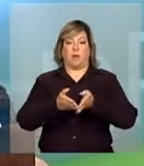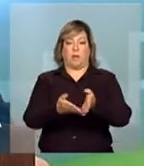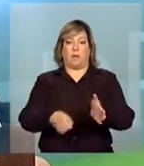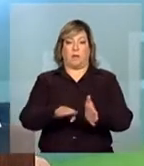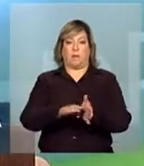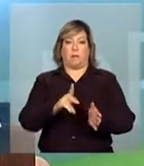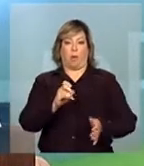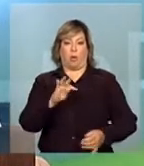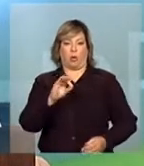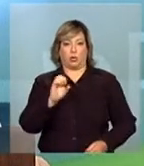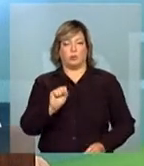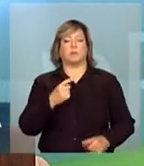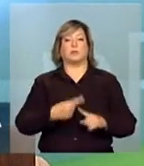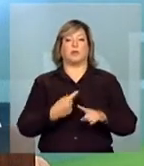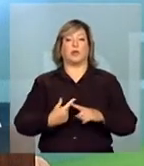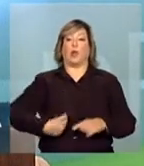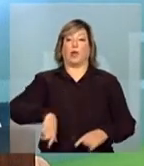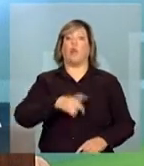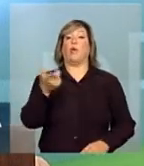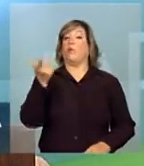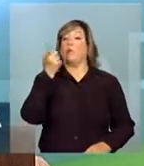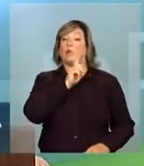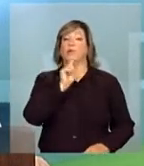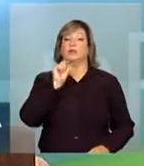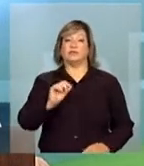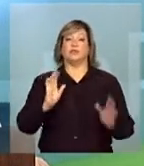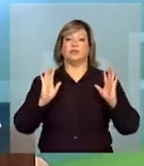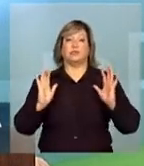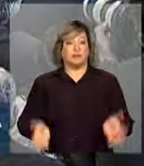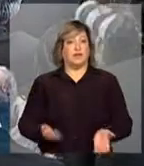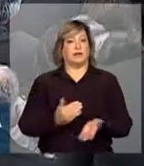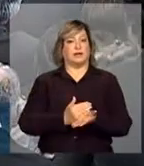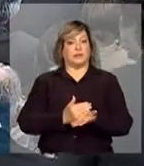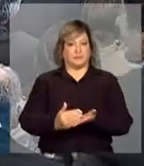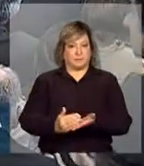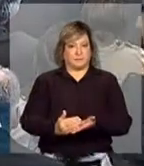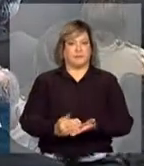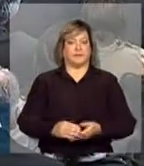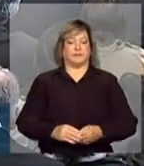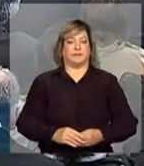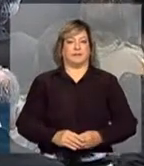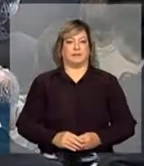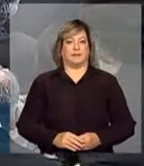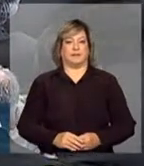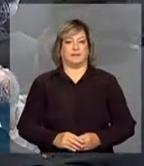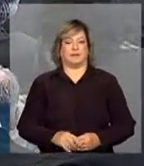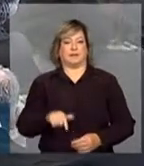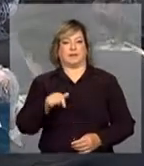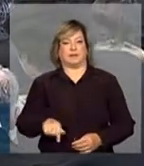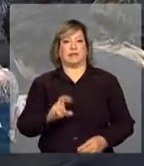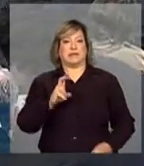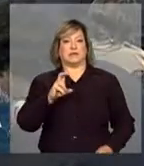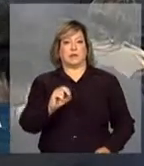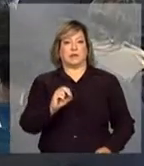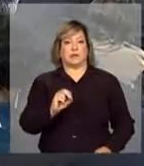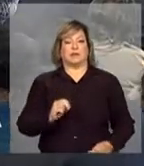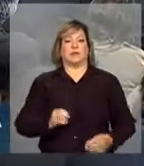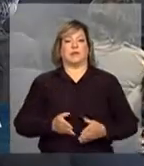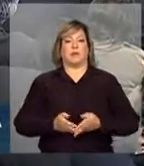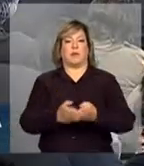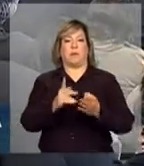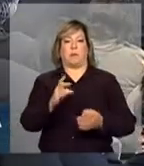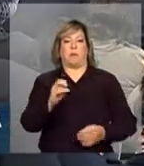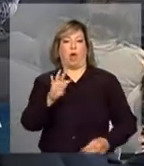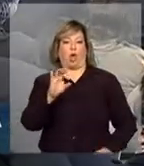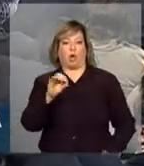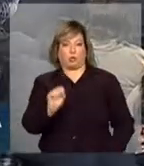que, prontamente, nós conseguimos já iniciar com esses 50 portos este